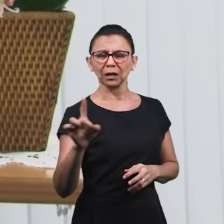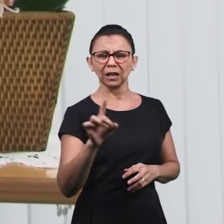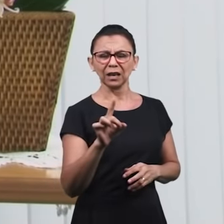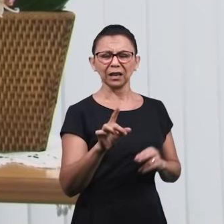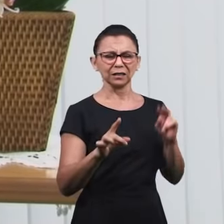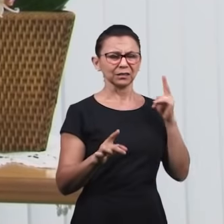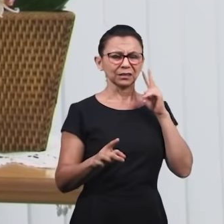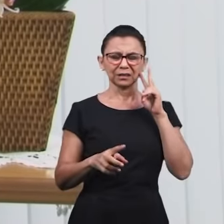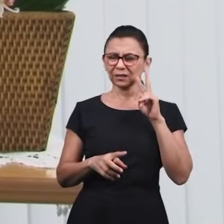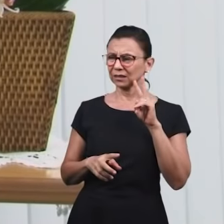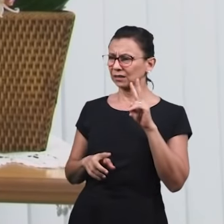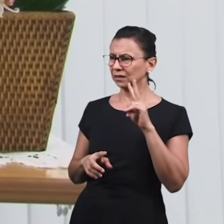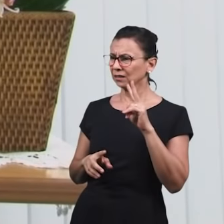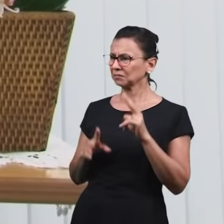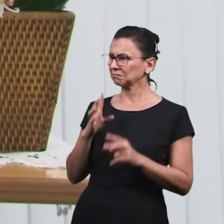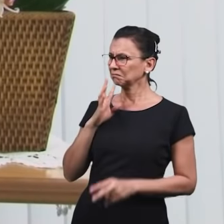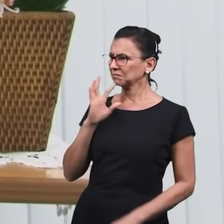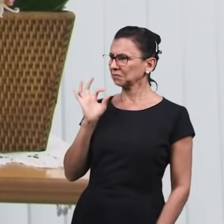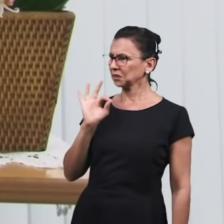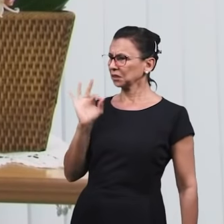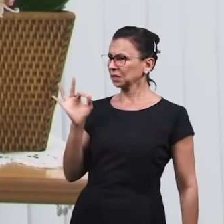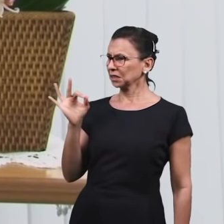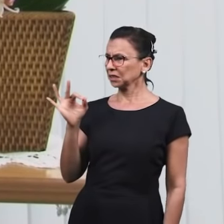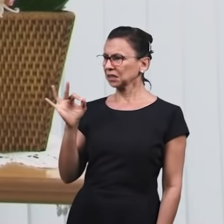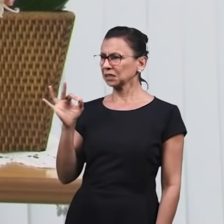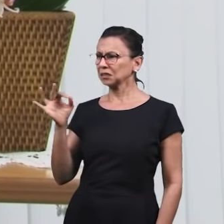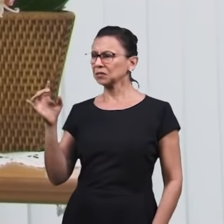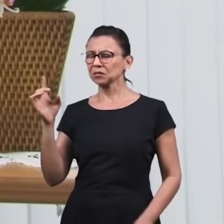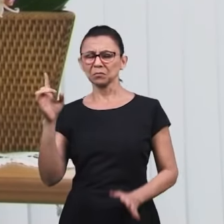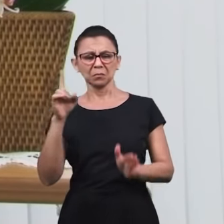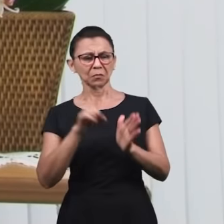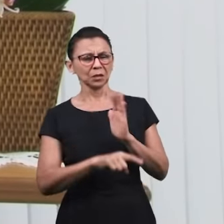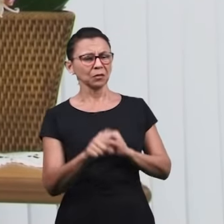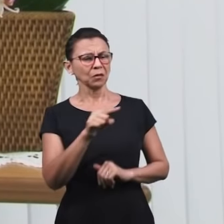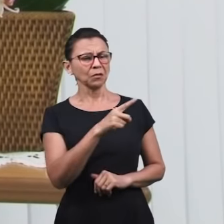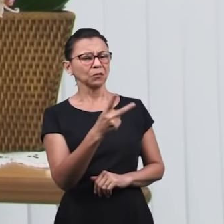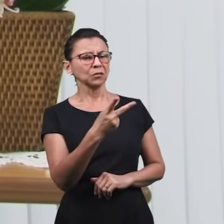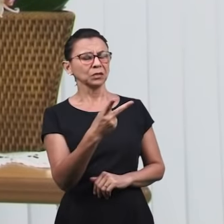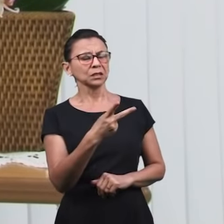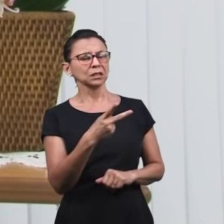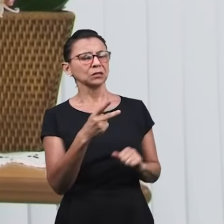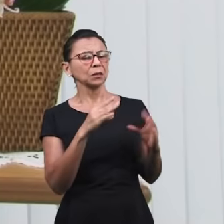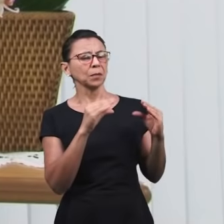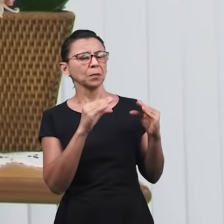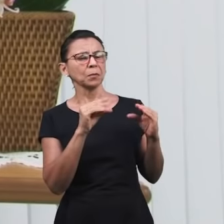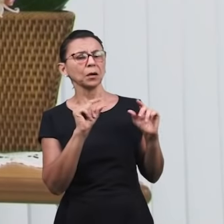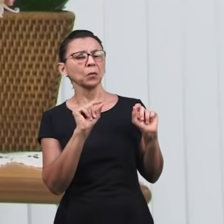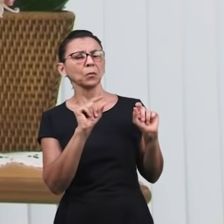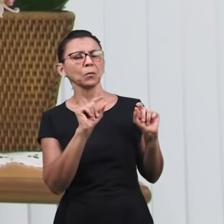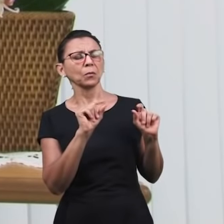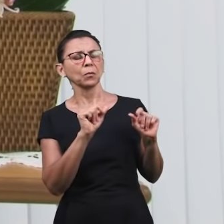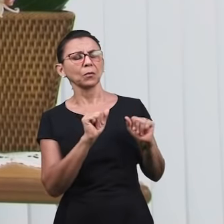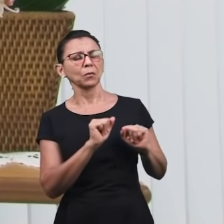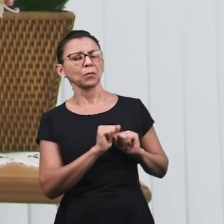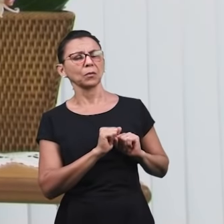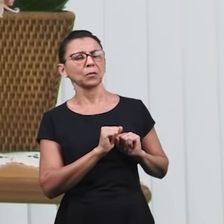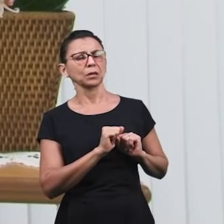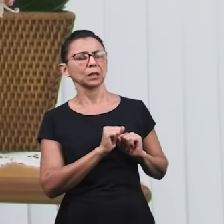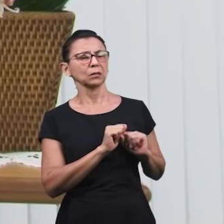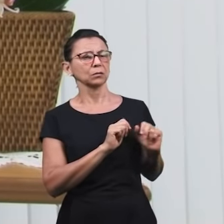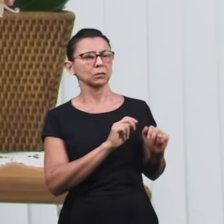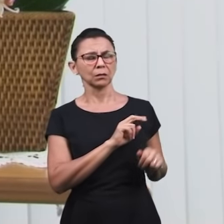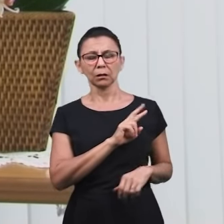encontro deles, eles não o reconheceram e o Senhor começou a perguntar a eles, mas o que é que vocês estão falando? Que